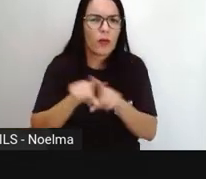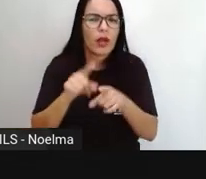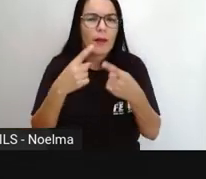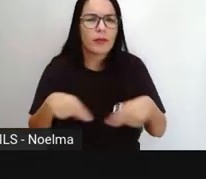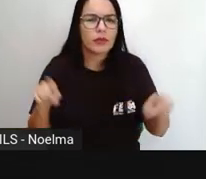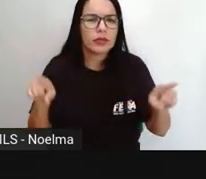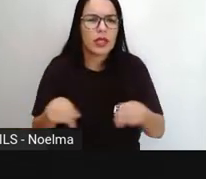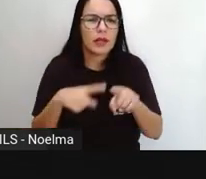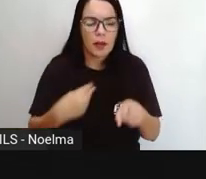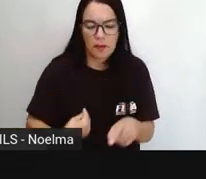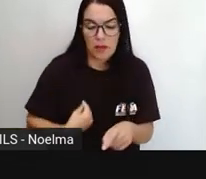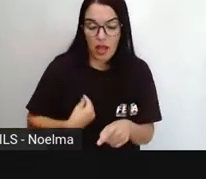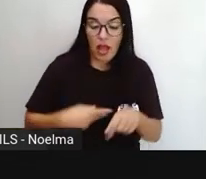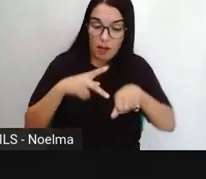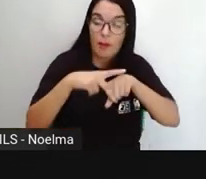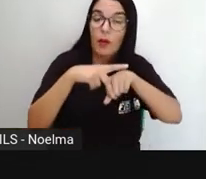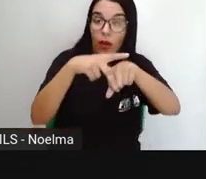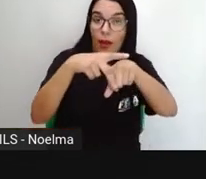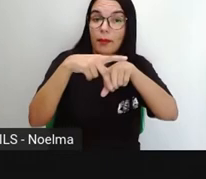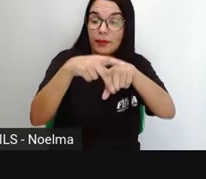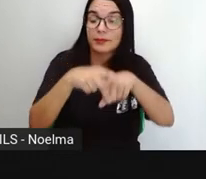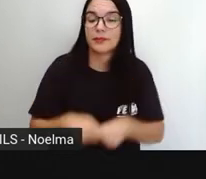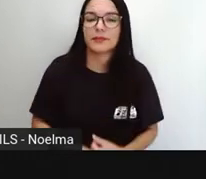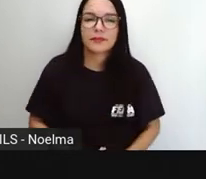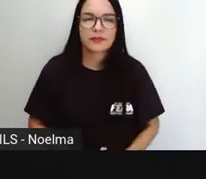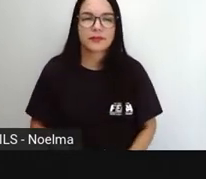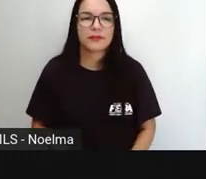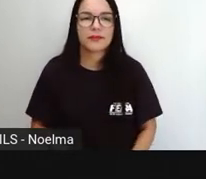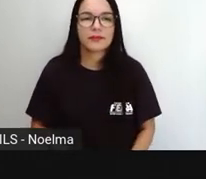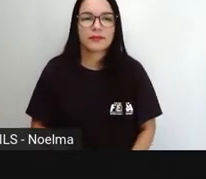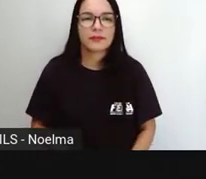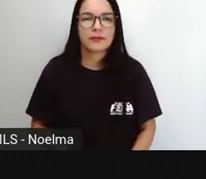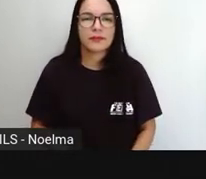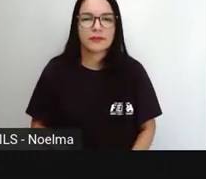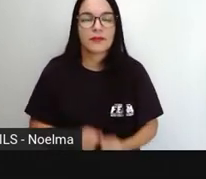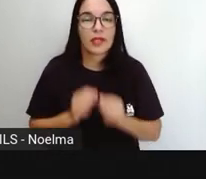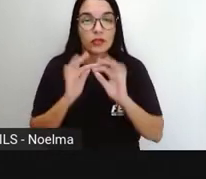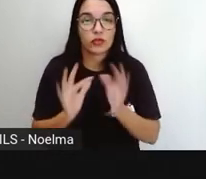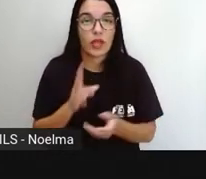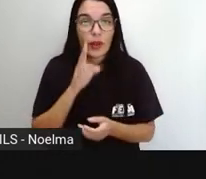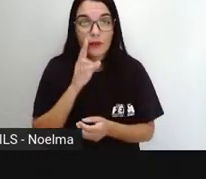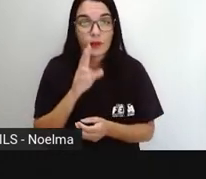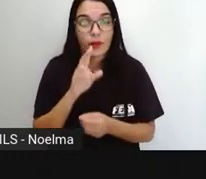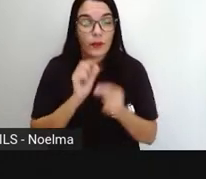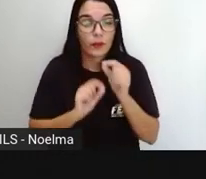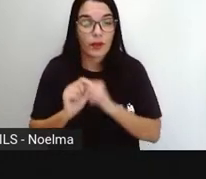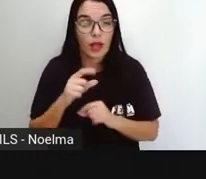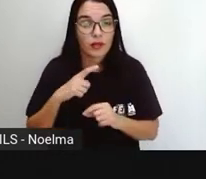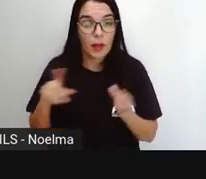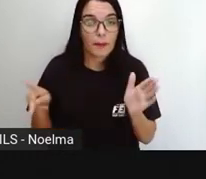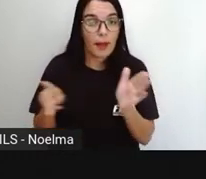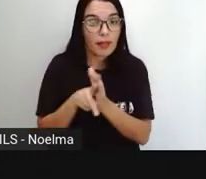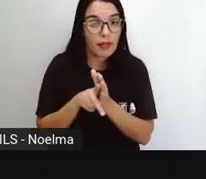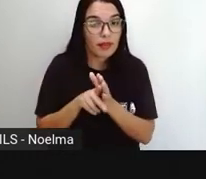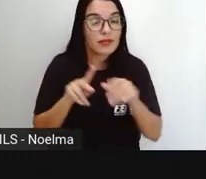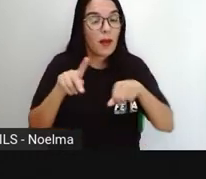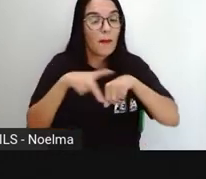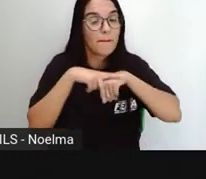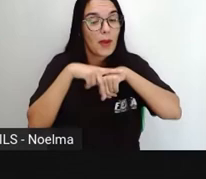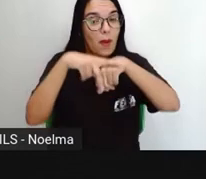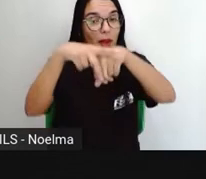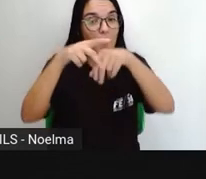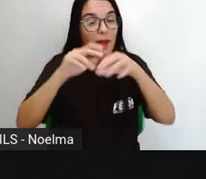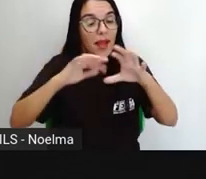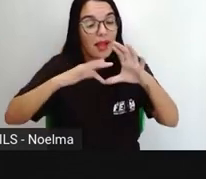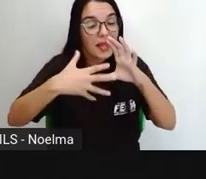musicalidade presente nos poemas. E a gente já observou aí que é algo que pertence aos poemas e também ao